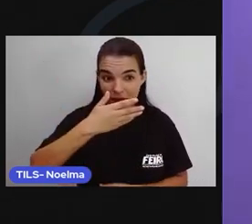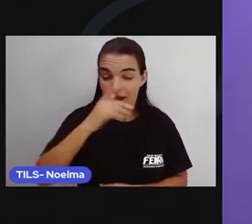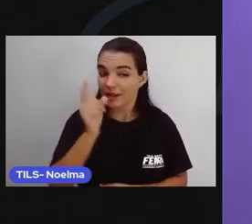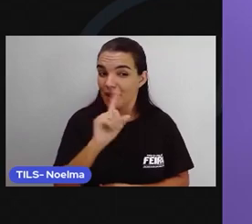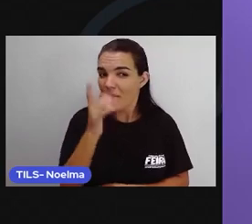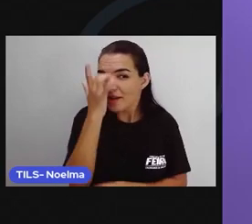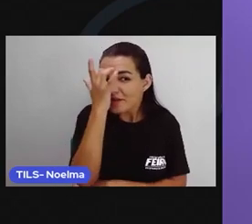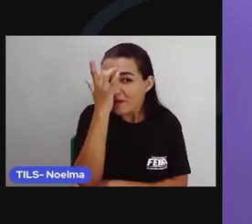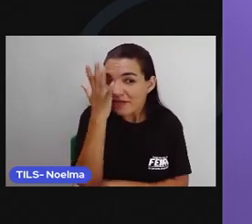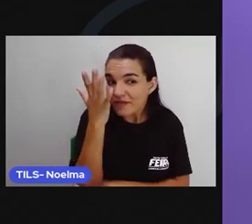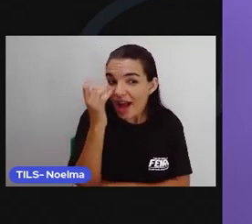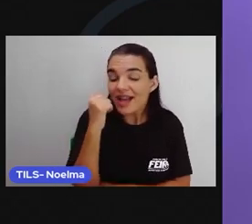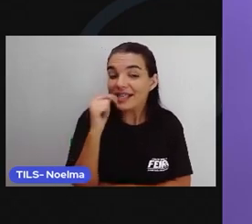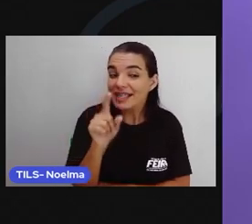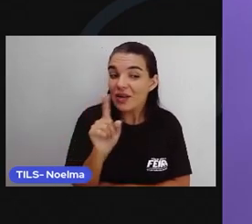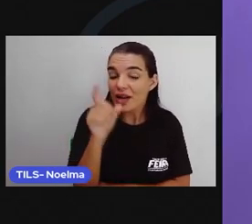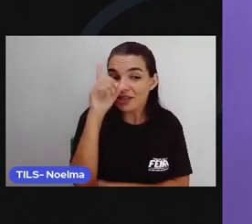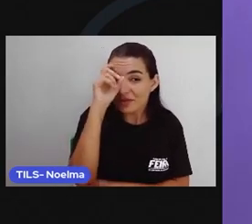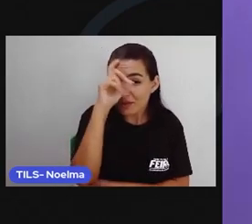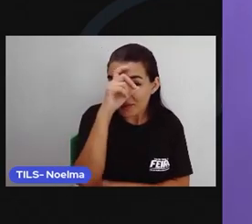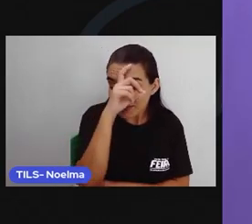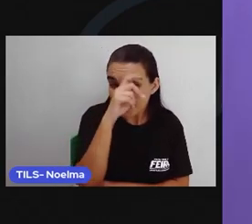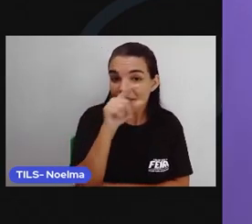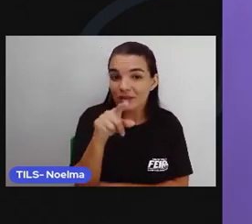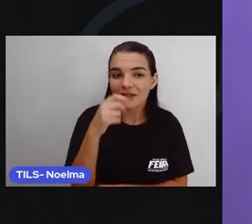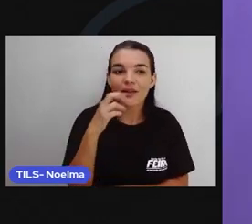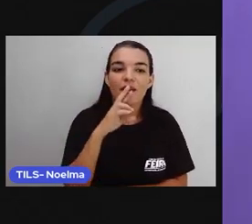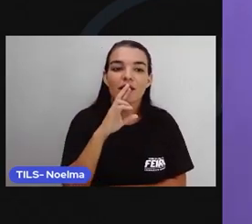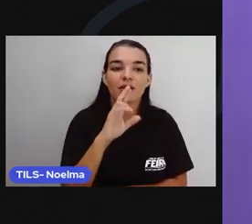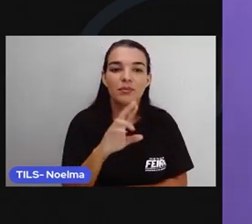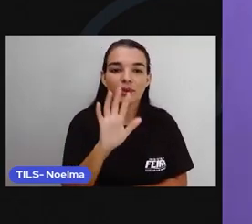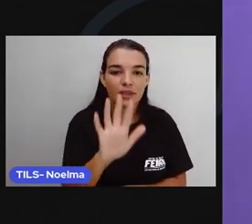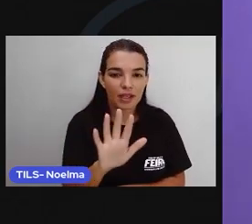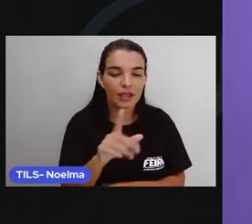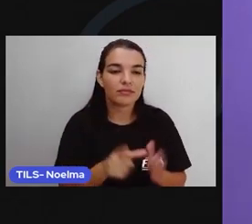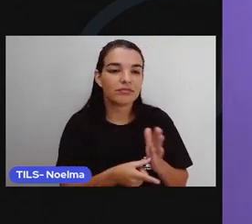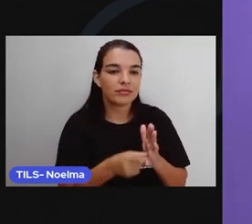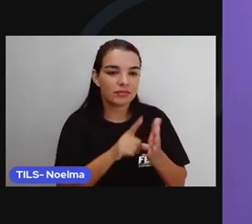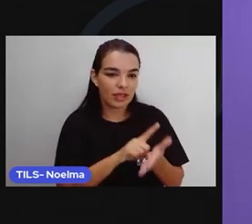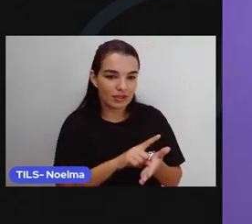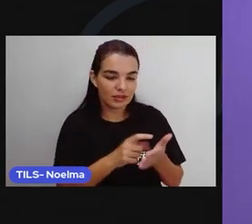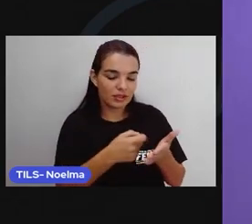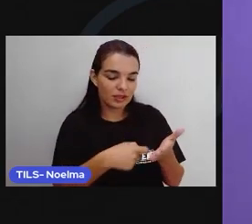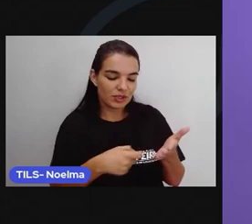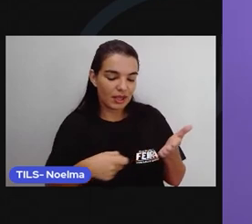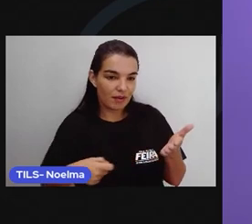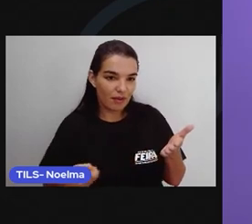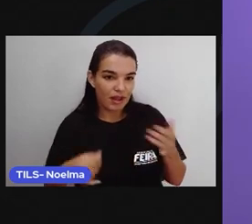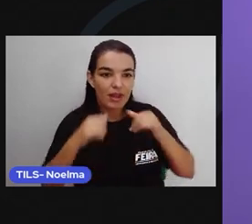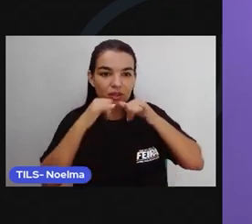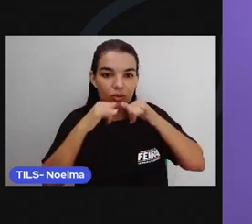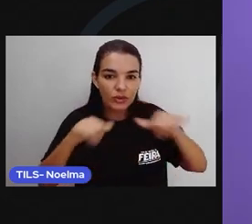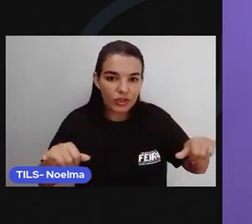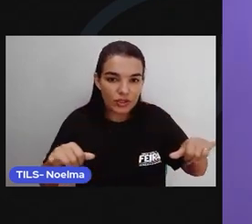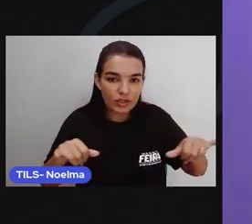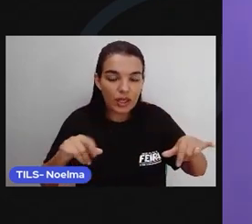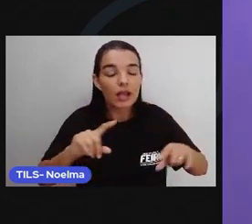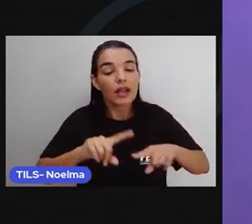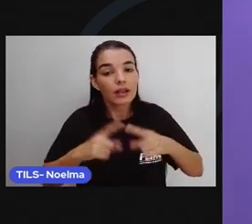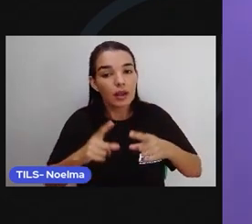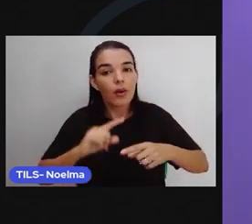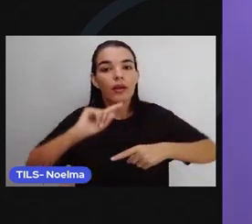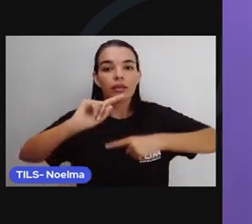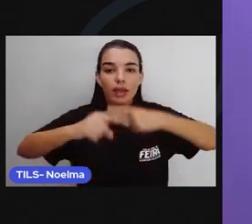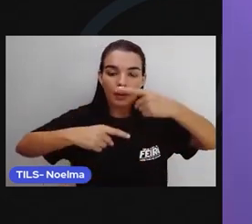mundo redigir uma notícia, eu respondi a essas perguntas antes de escrever uma notícia, e aí, partir disso, é que eu